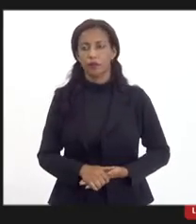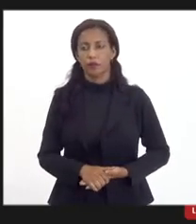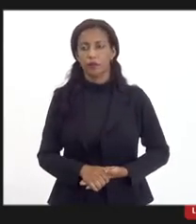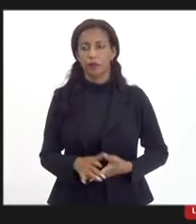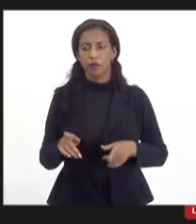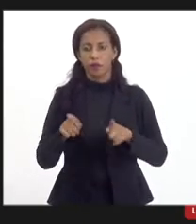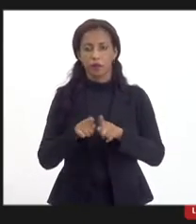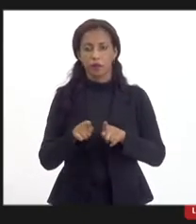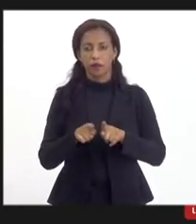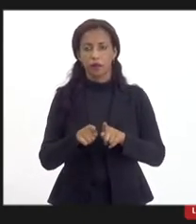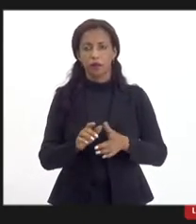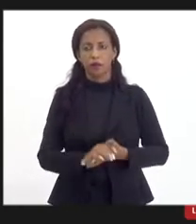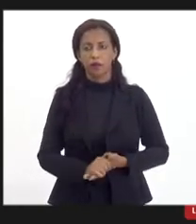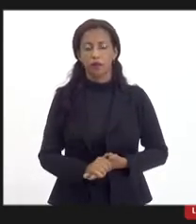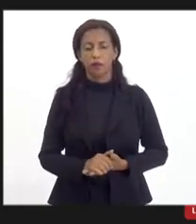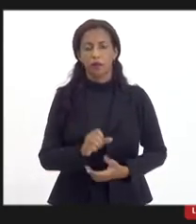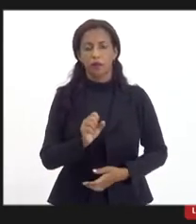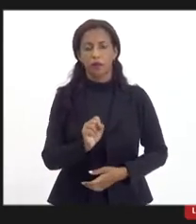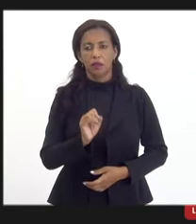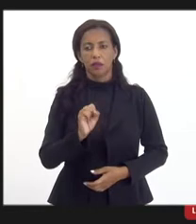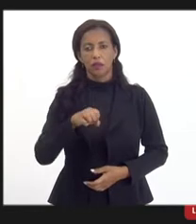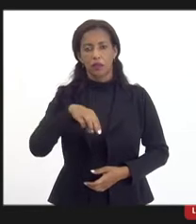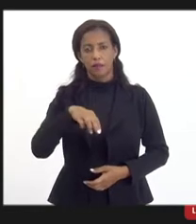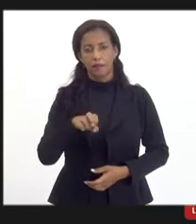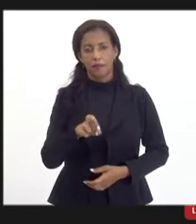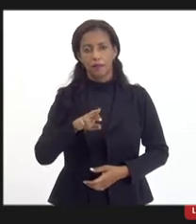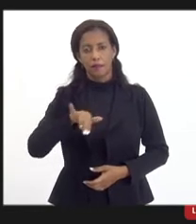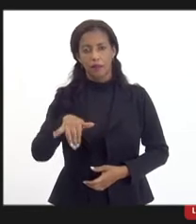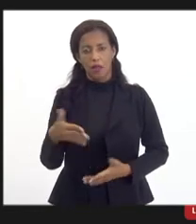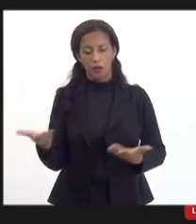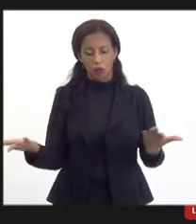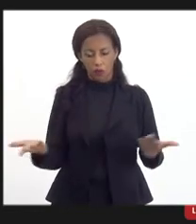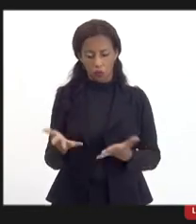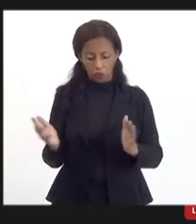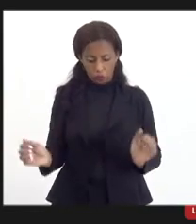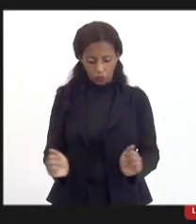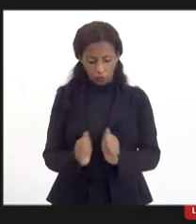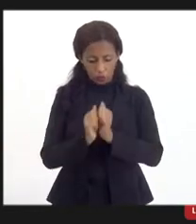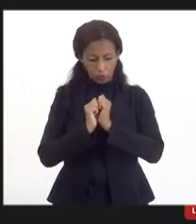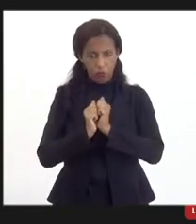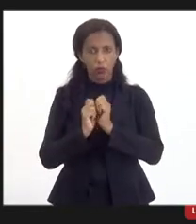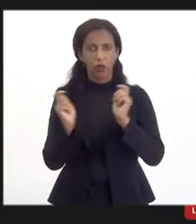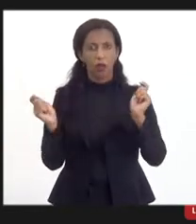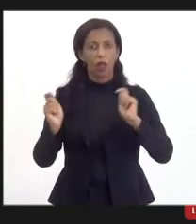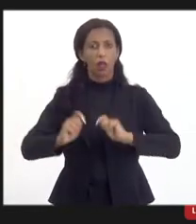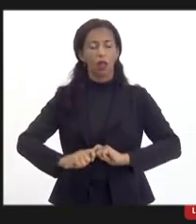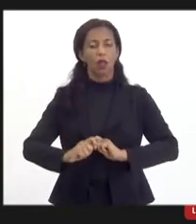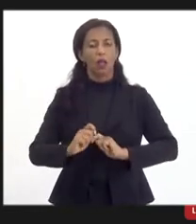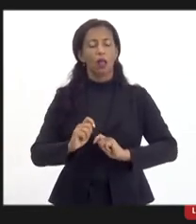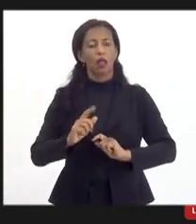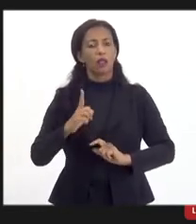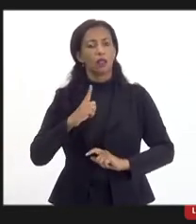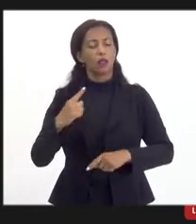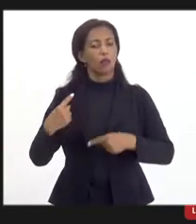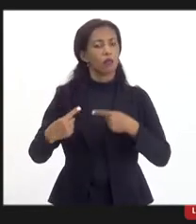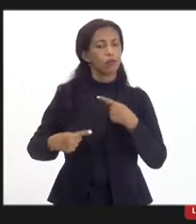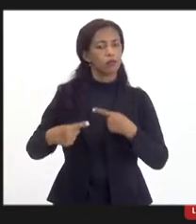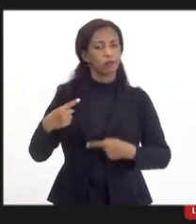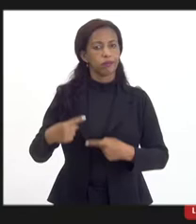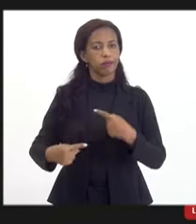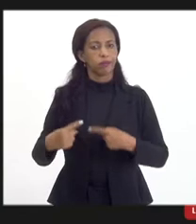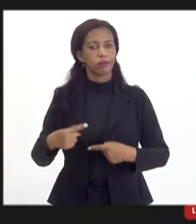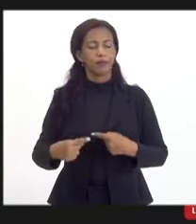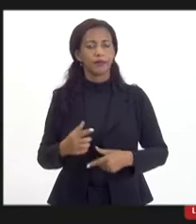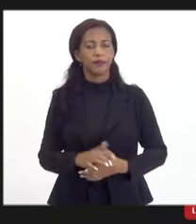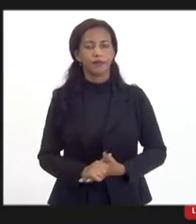também a CIMERG, para que hoje nós possamos aqui estabelecer um debate. E